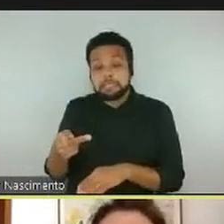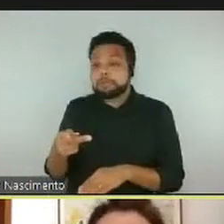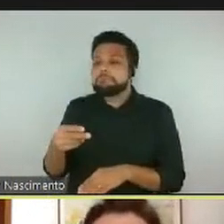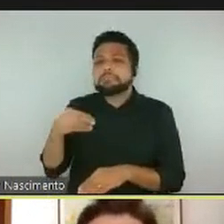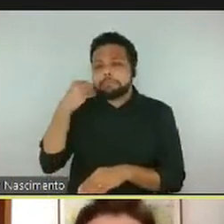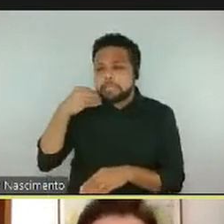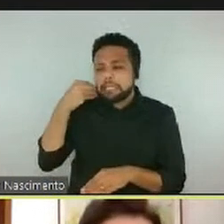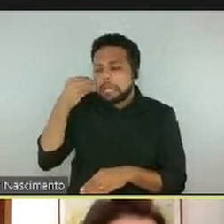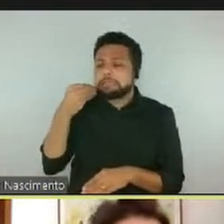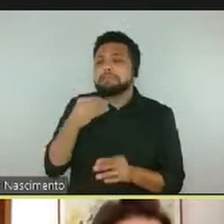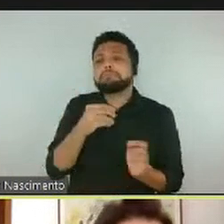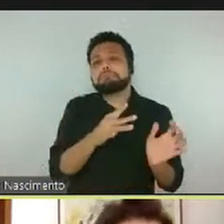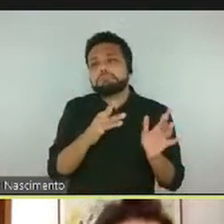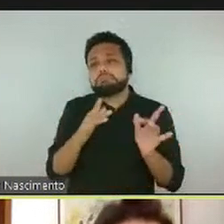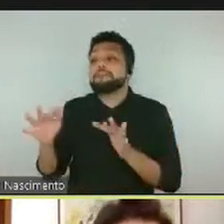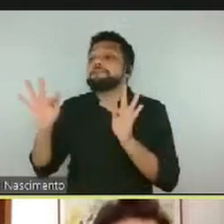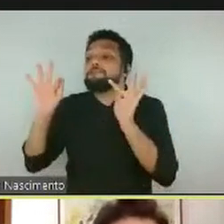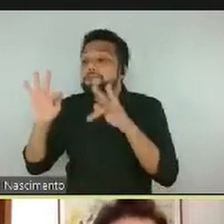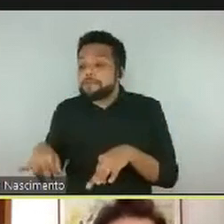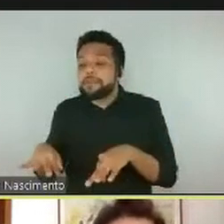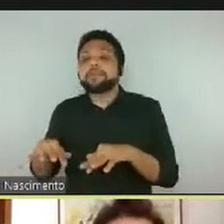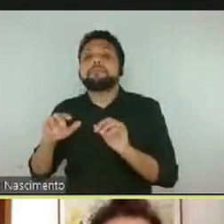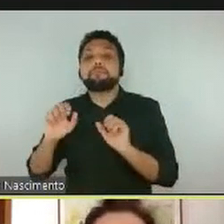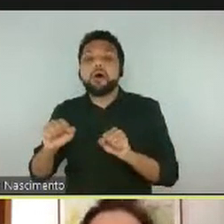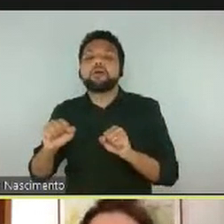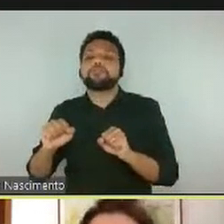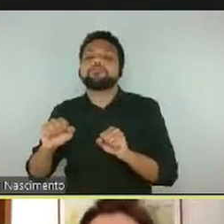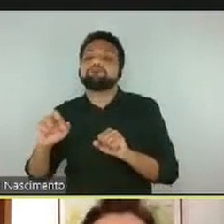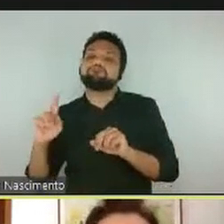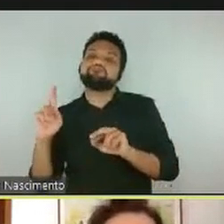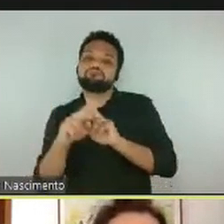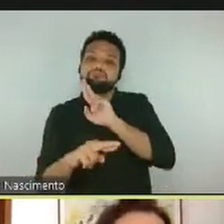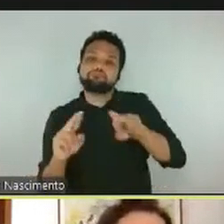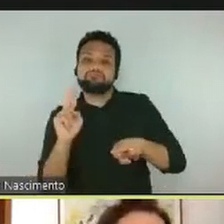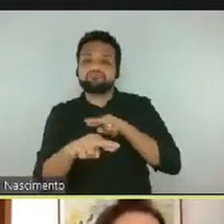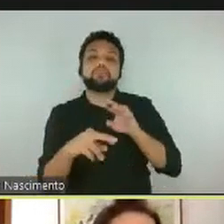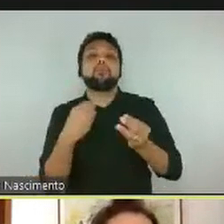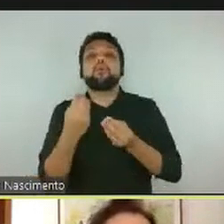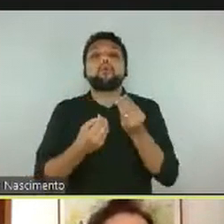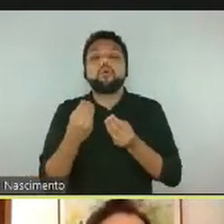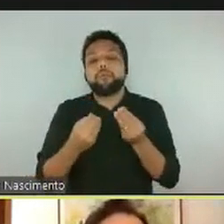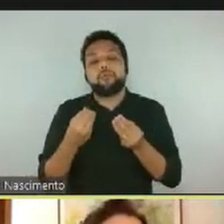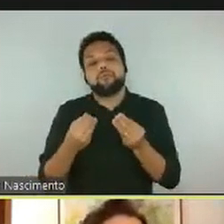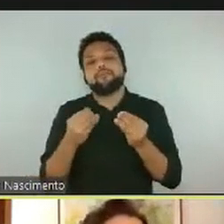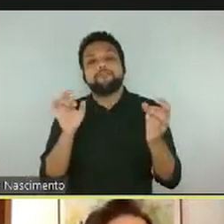sobre a percepção dos participantes em relação a essa semana de formação no museu.